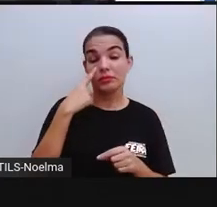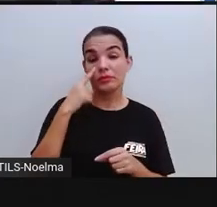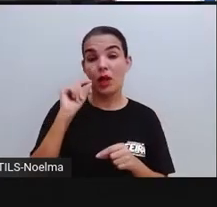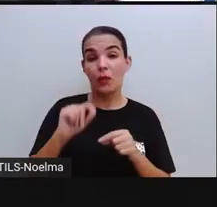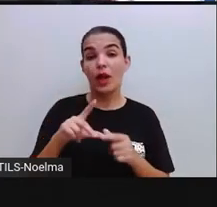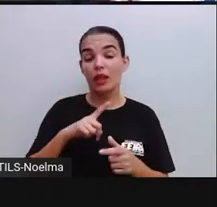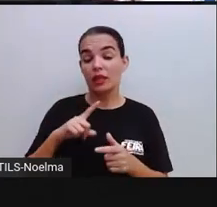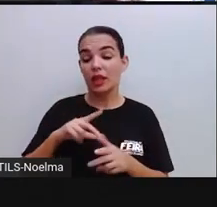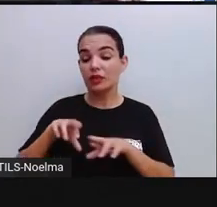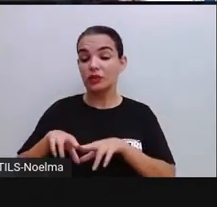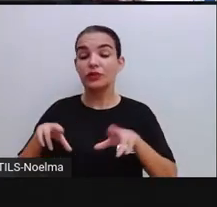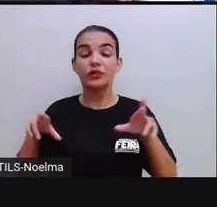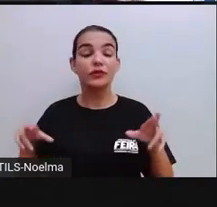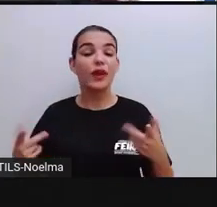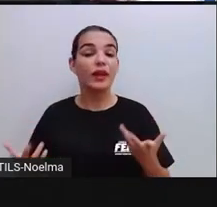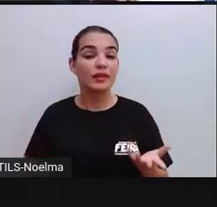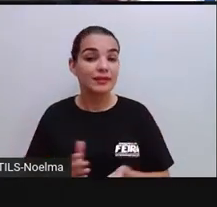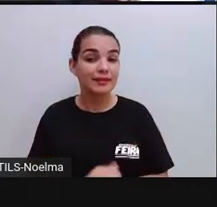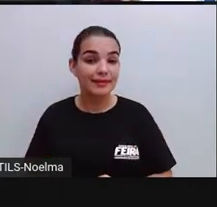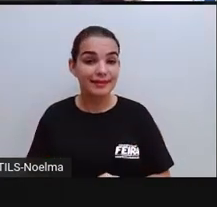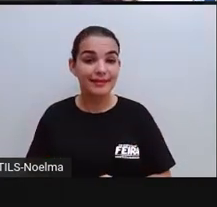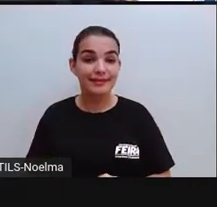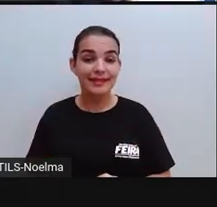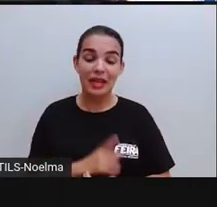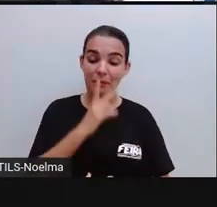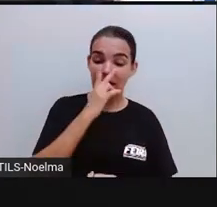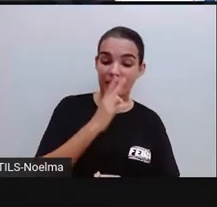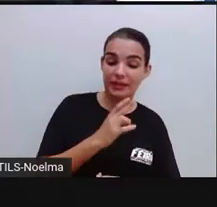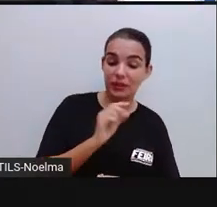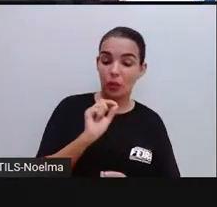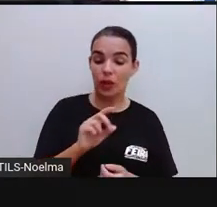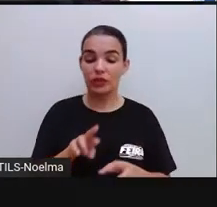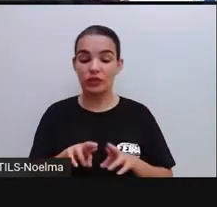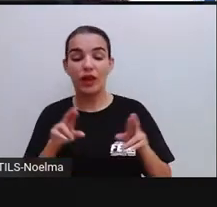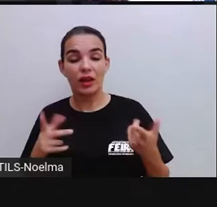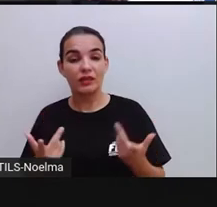que era que elas tinham aí de parecido e de diferente?